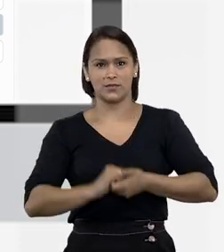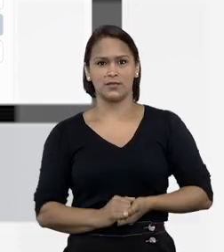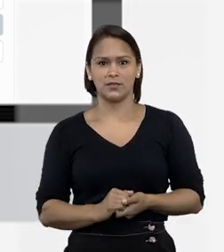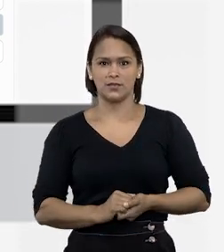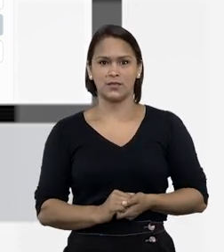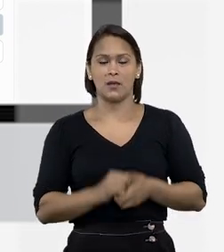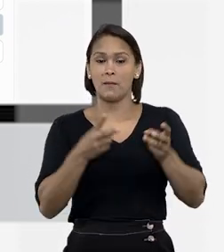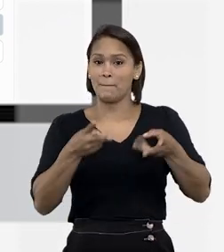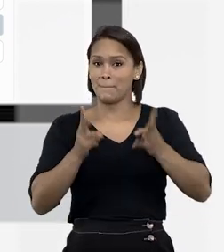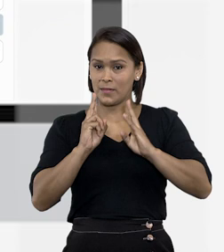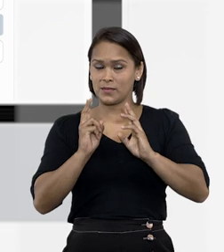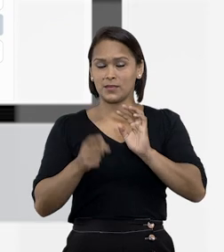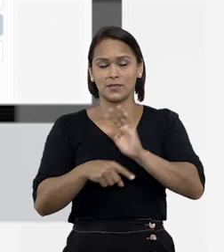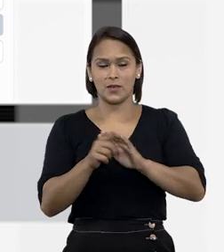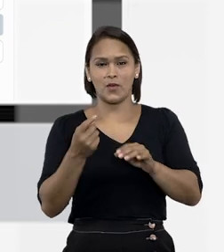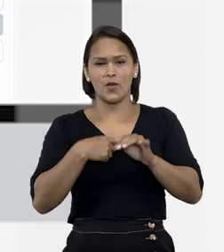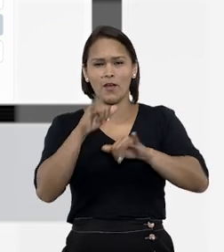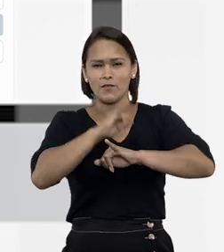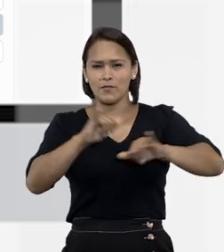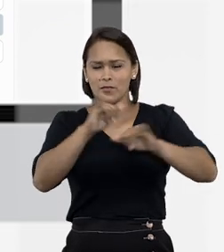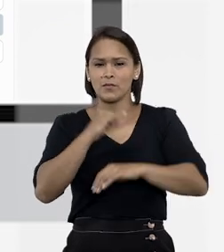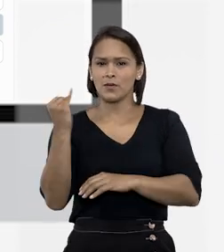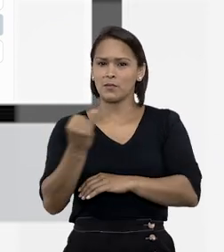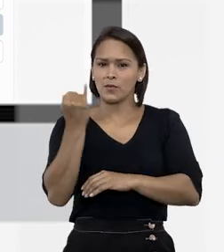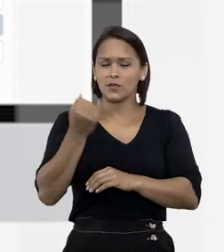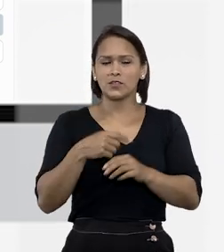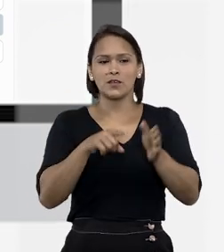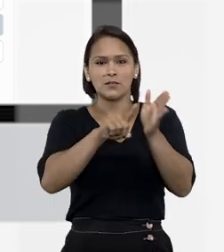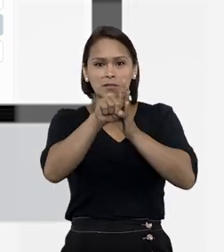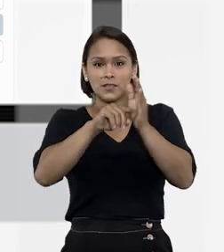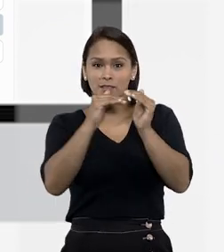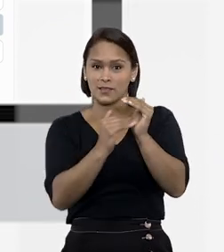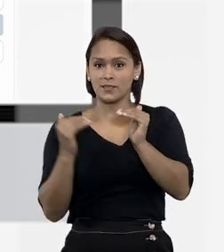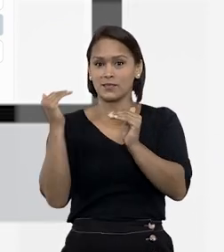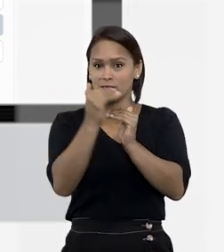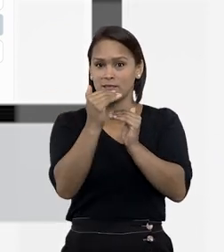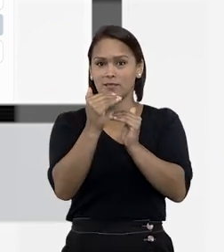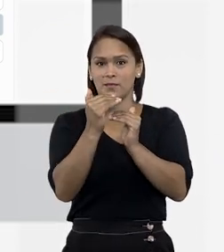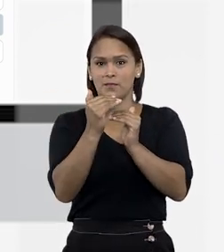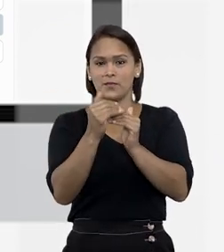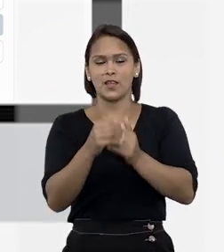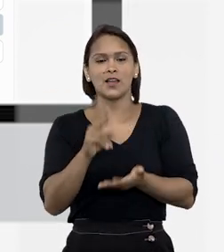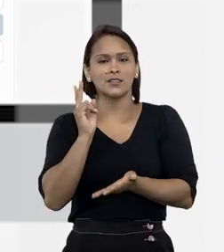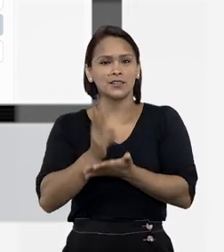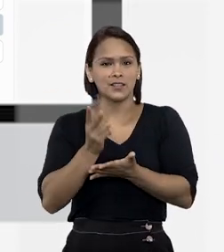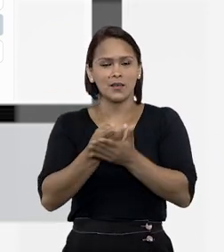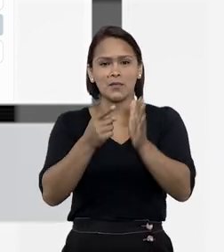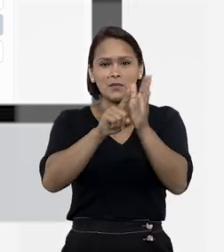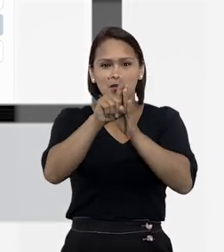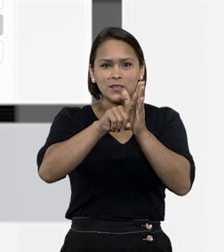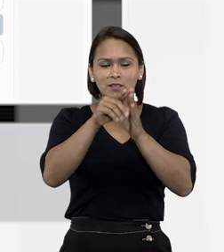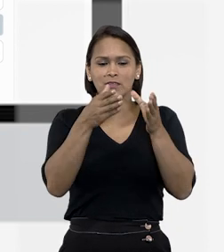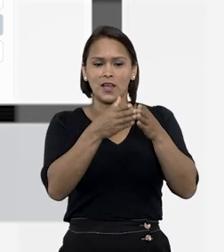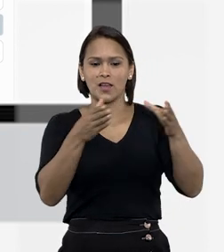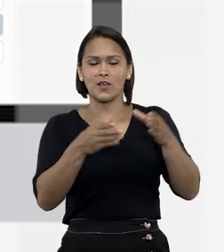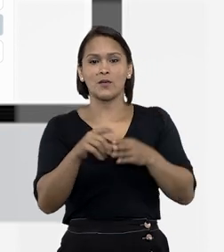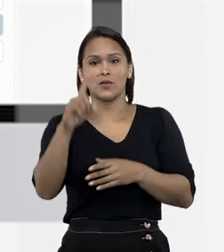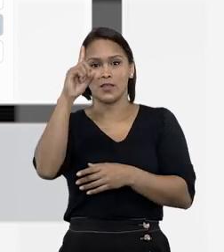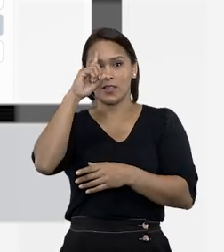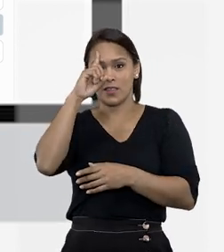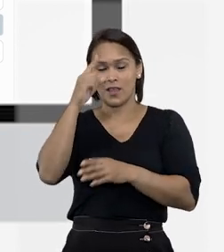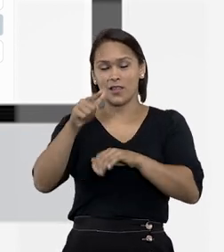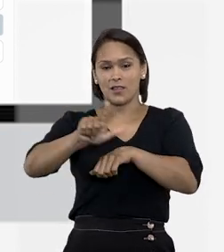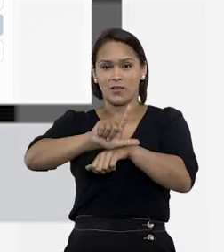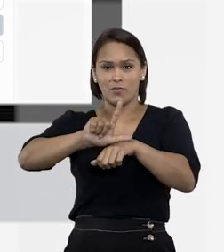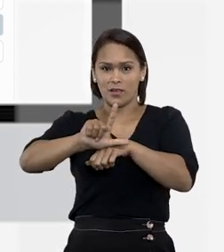Atenção! Informação muito importante sobre Pesquisa Avançada. Sempre que você pesquisar nos campos Data ou